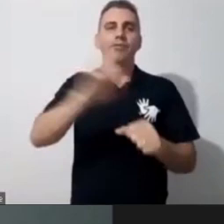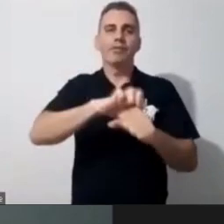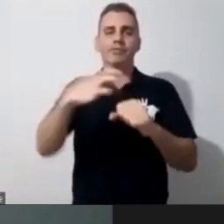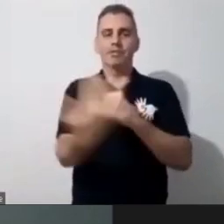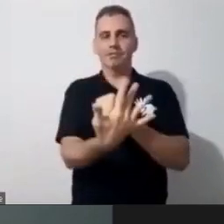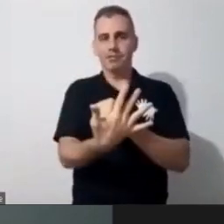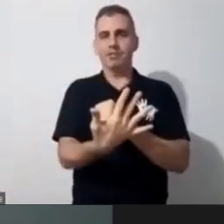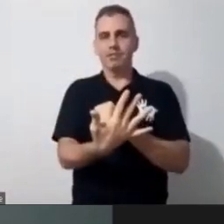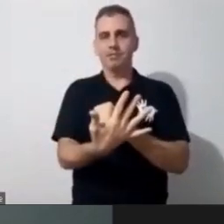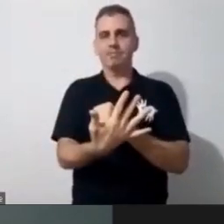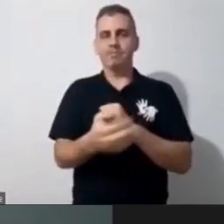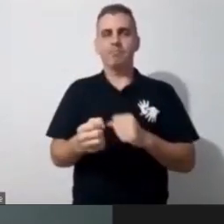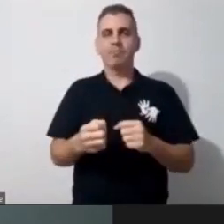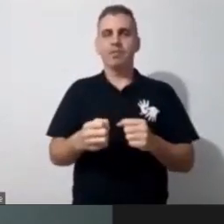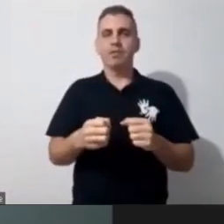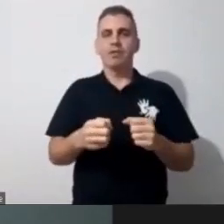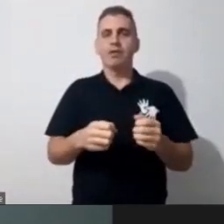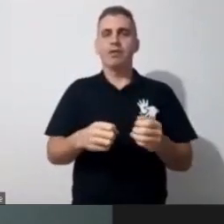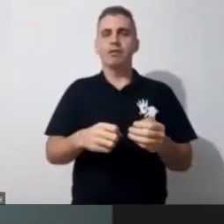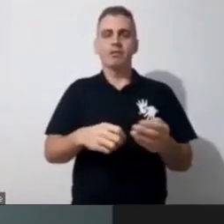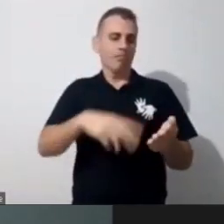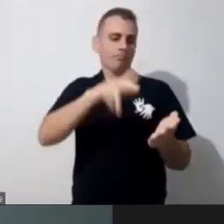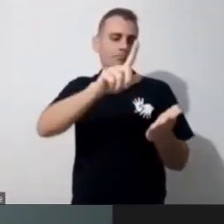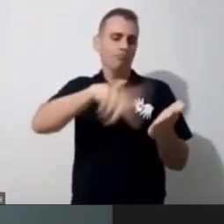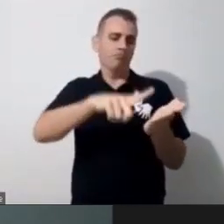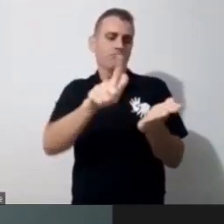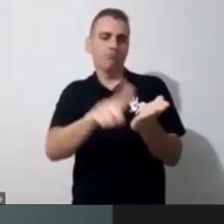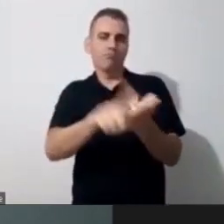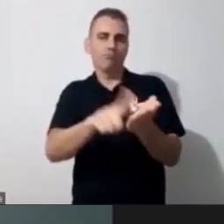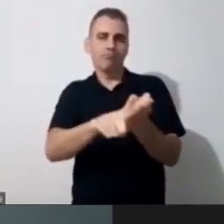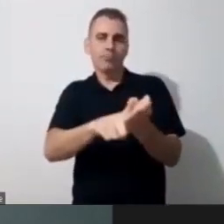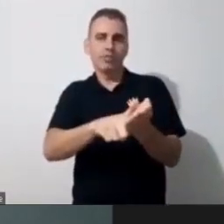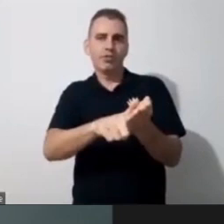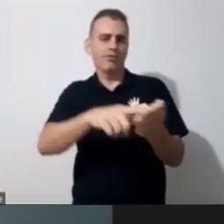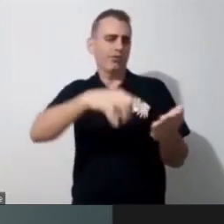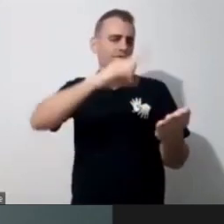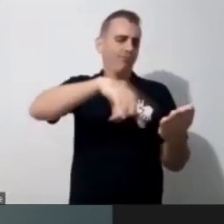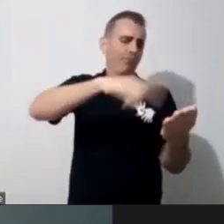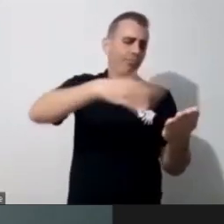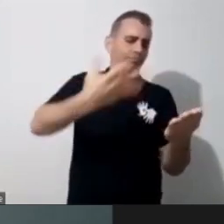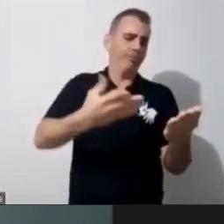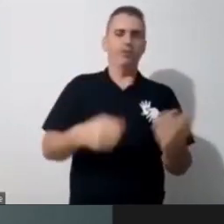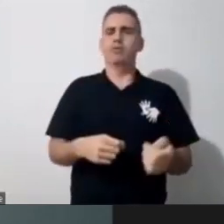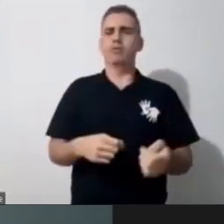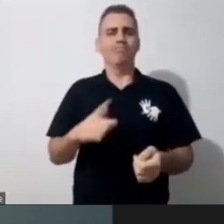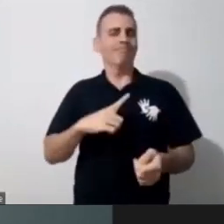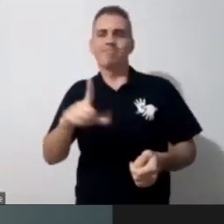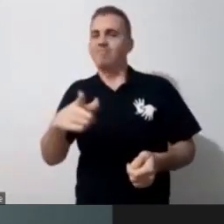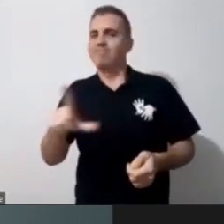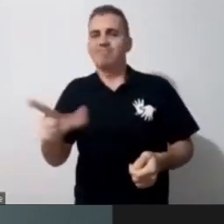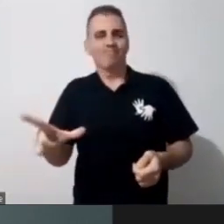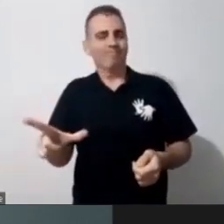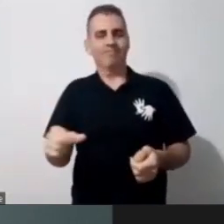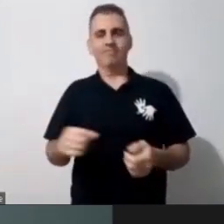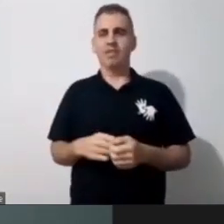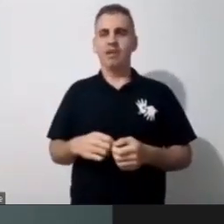esse manual, Michele, que a gente vem buscando, a gente vai ter que ter dia a dia no planejamento, a gente planejou que